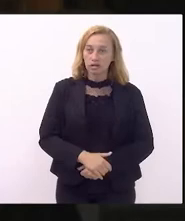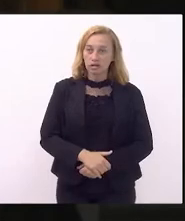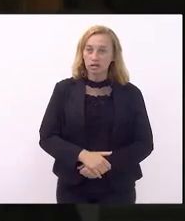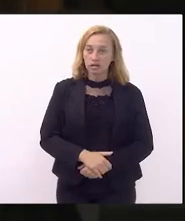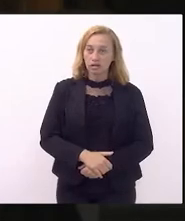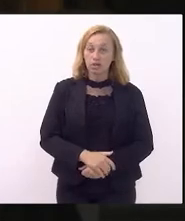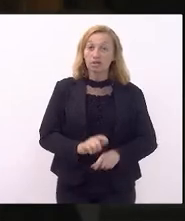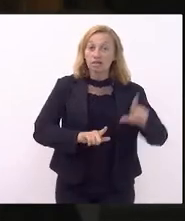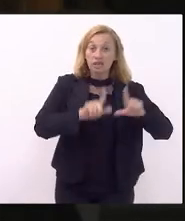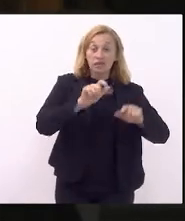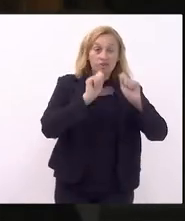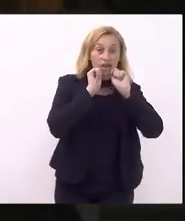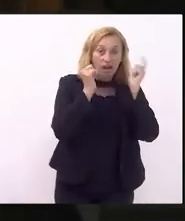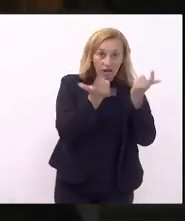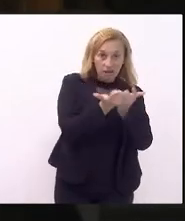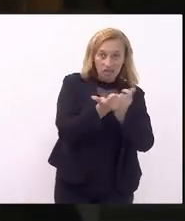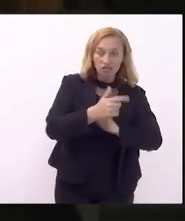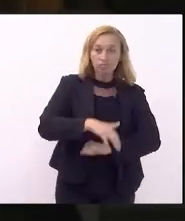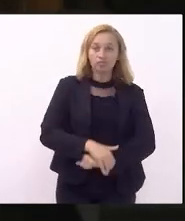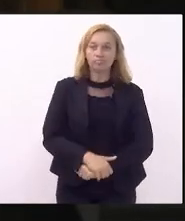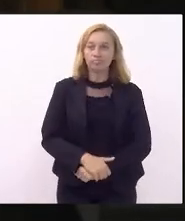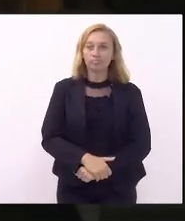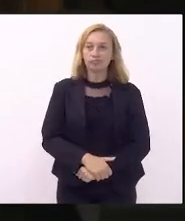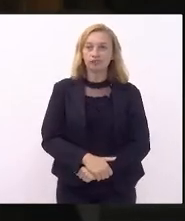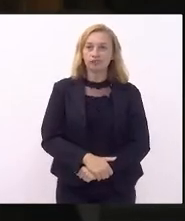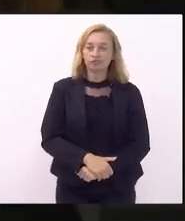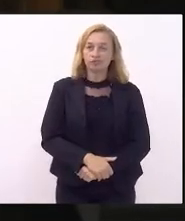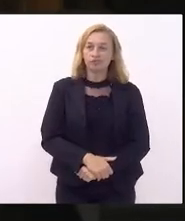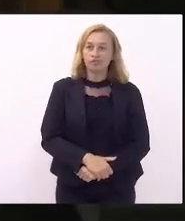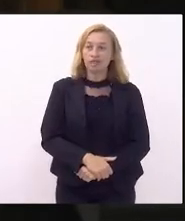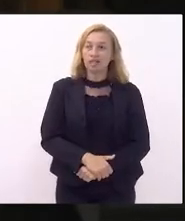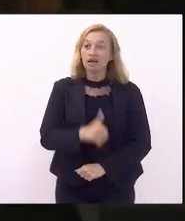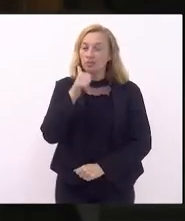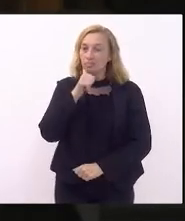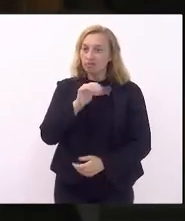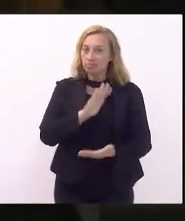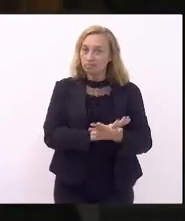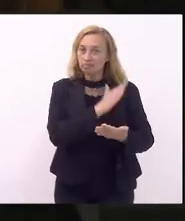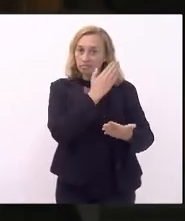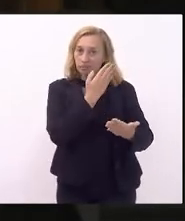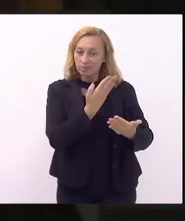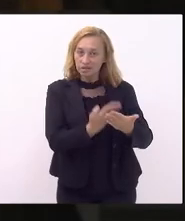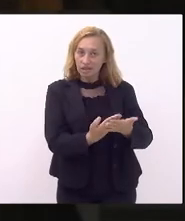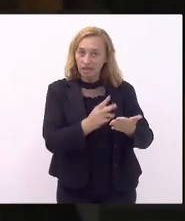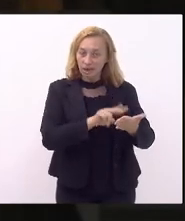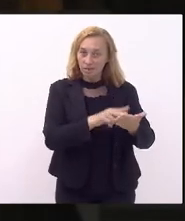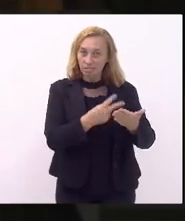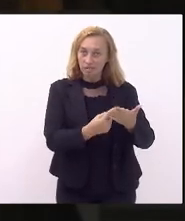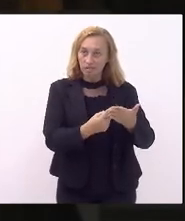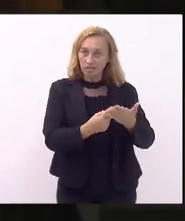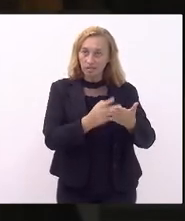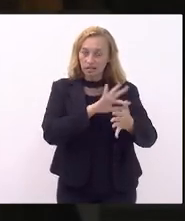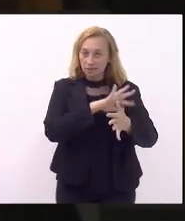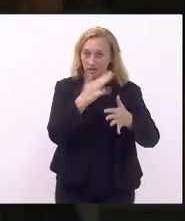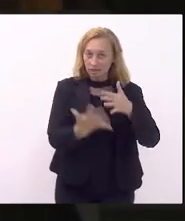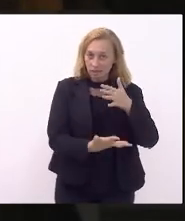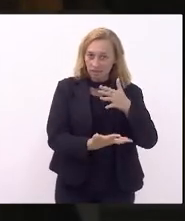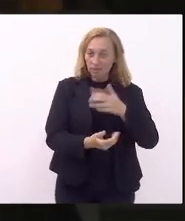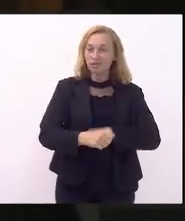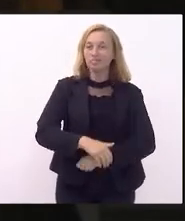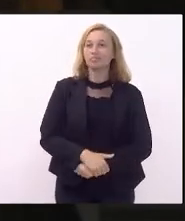pela TV Alerje, senhora intérprete da linguagem de Libra,